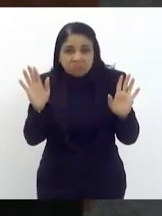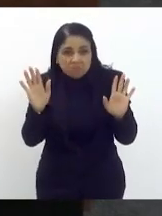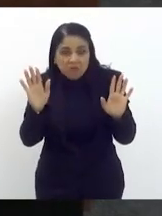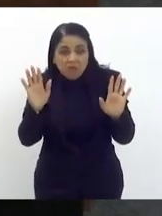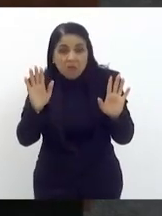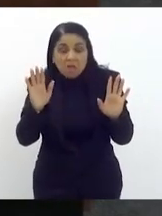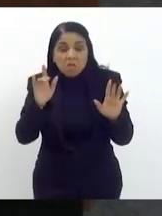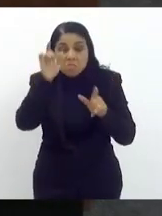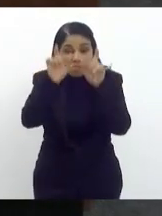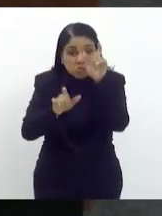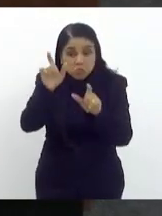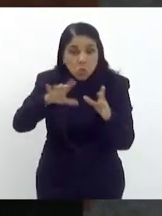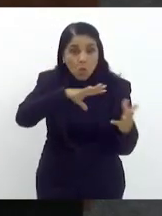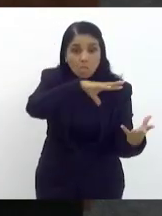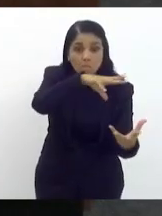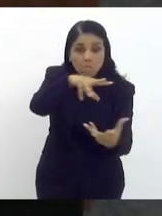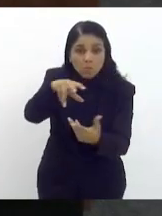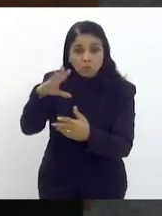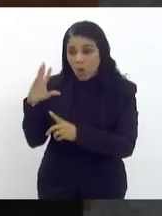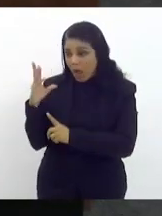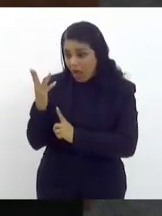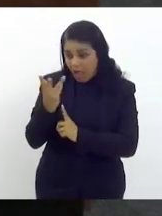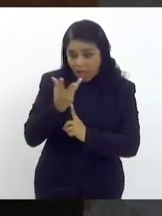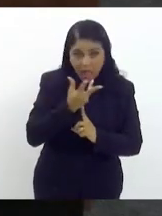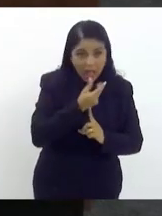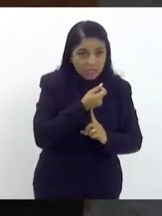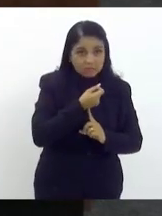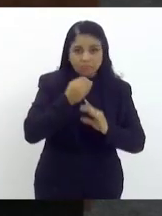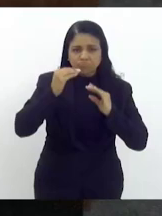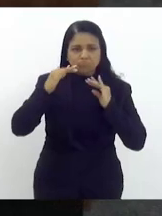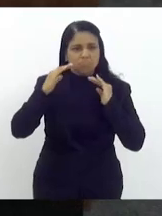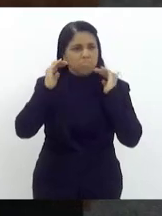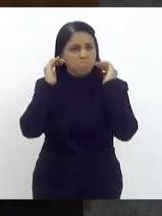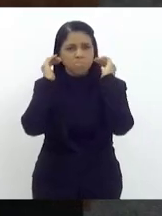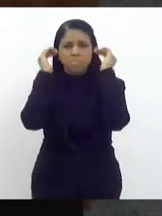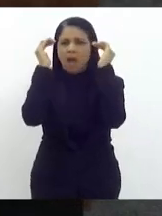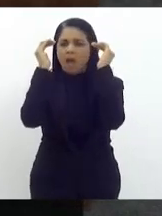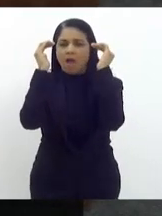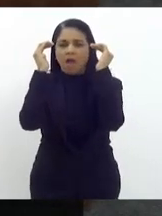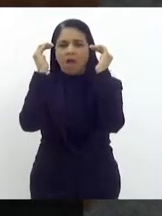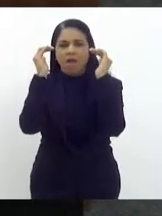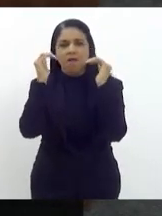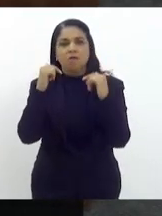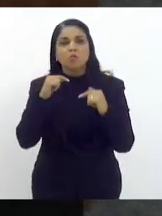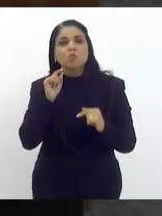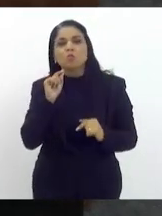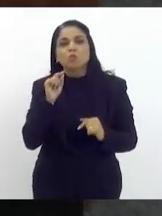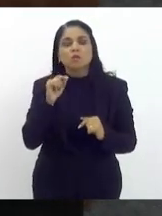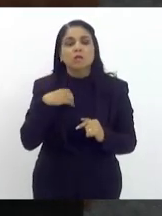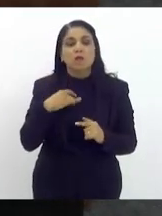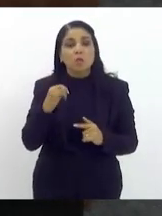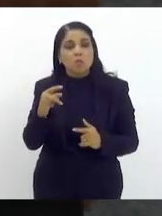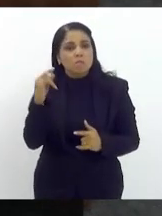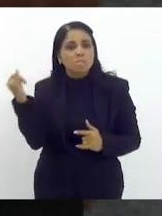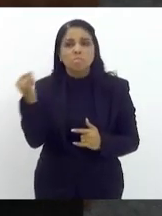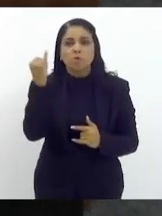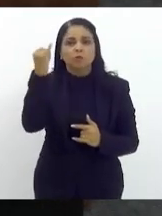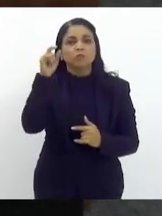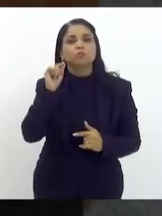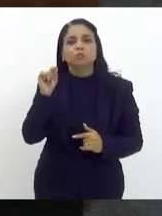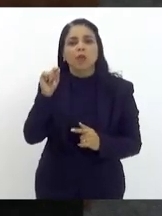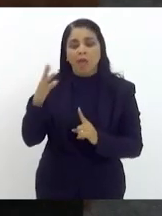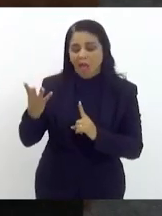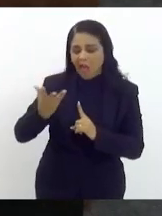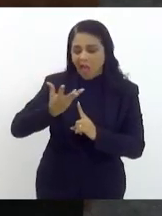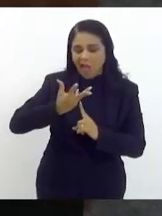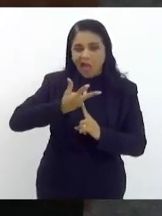mundo artístico de excelência a mim interessa a excelência artística e o Castrinho